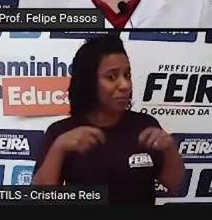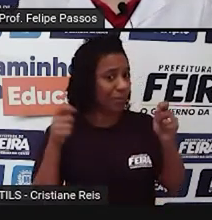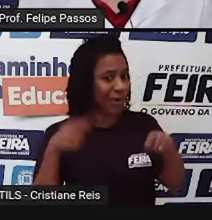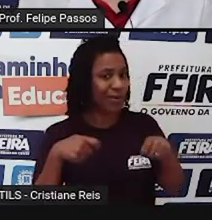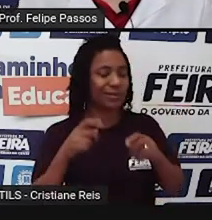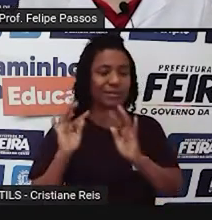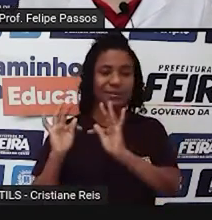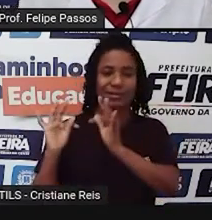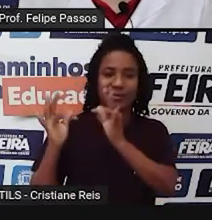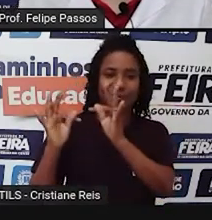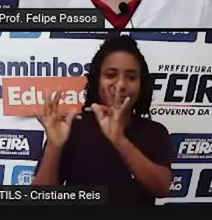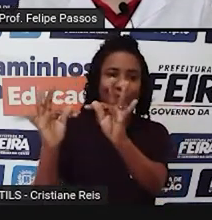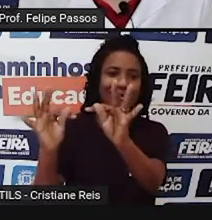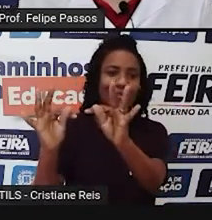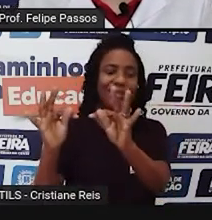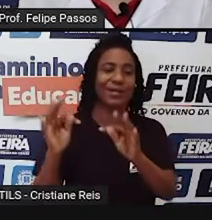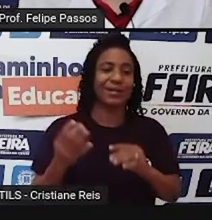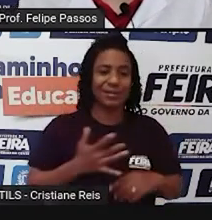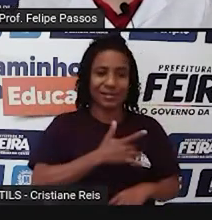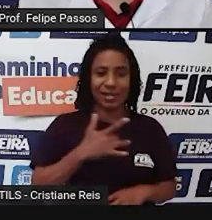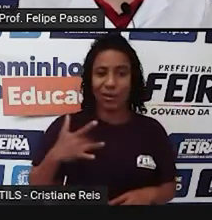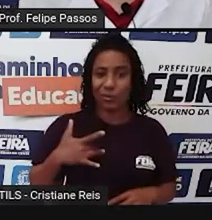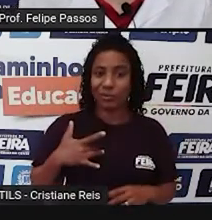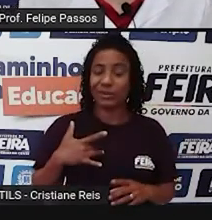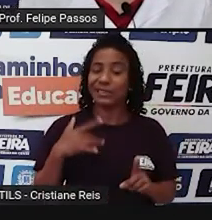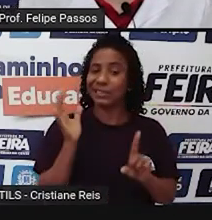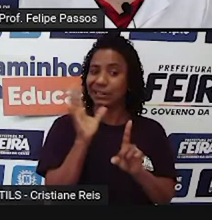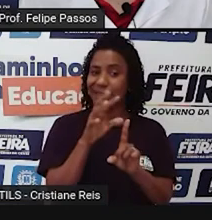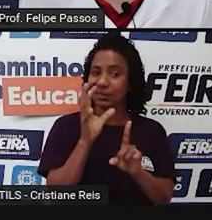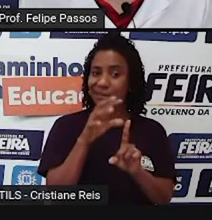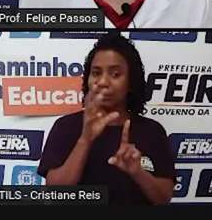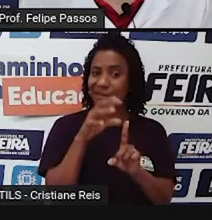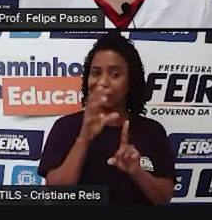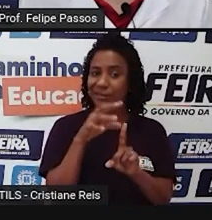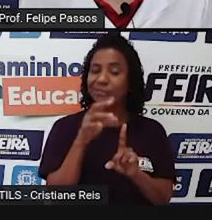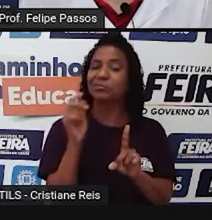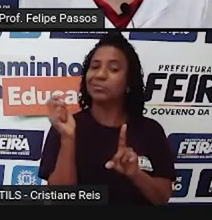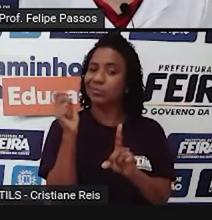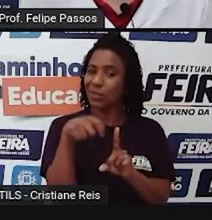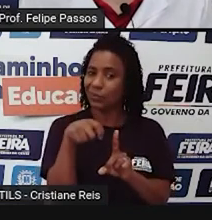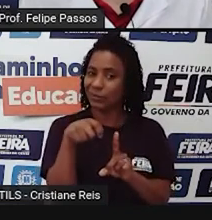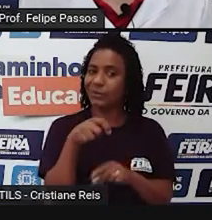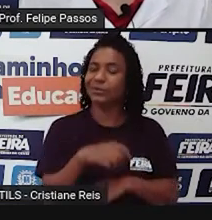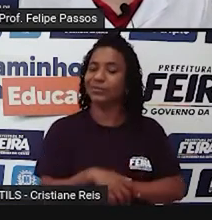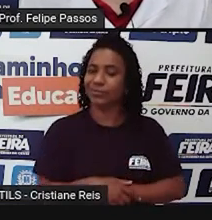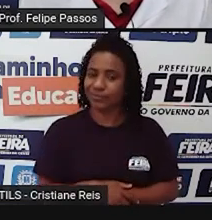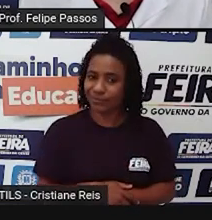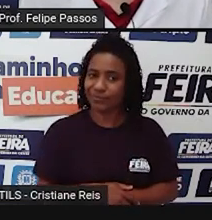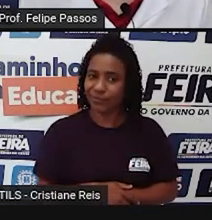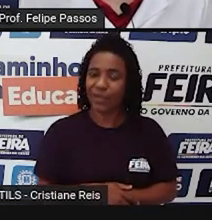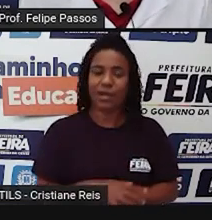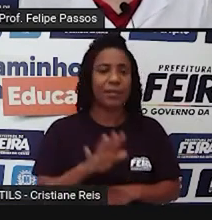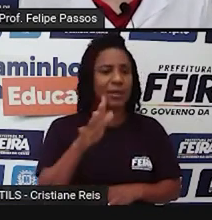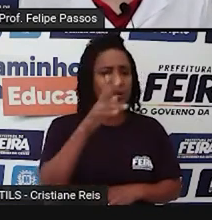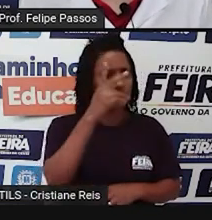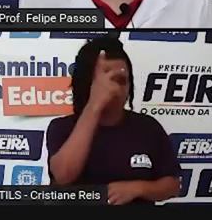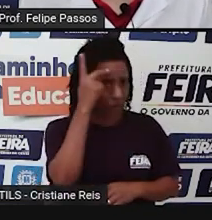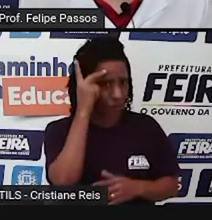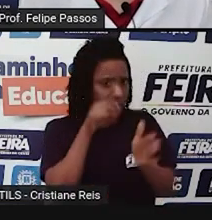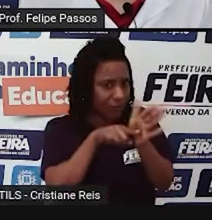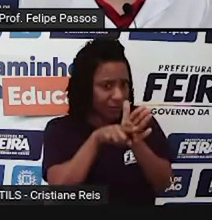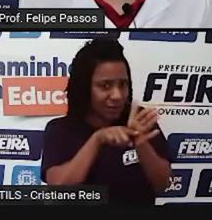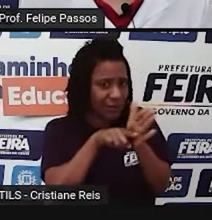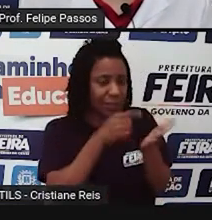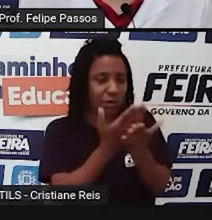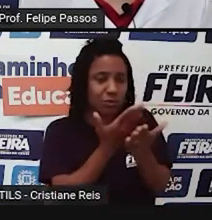de tecnologia e de ferramentas digitais, mas a maior preocupação dos especialistas são crianças e adolescentes.